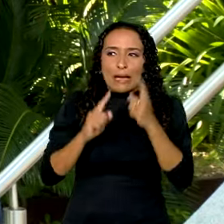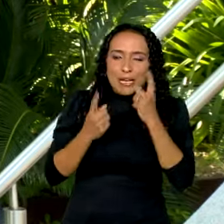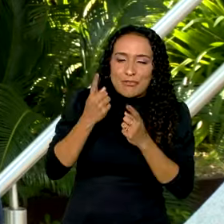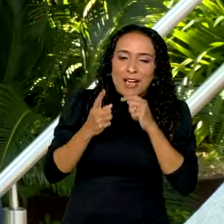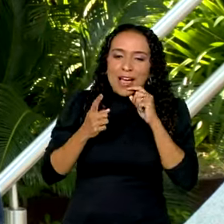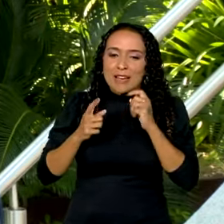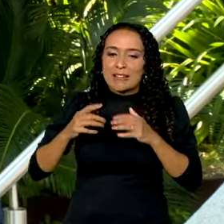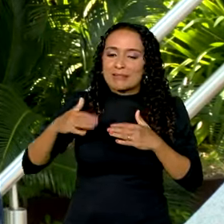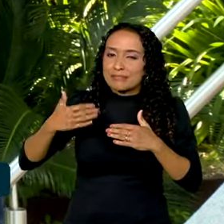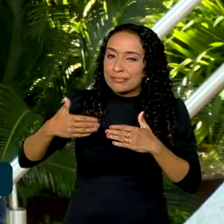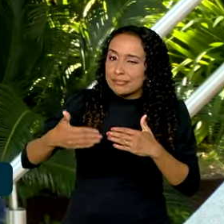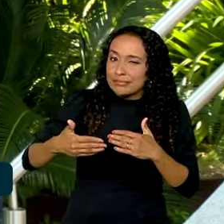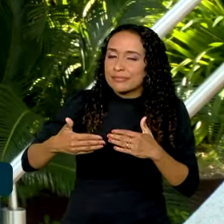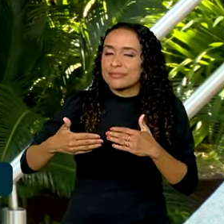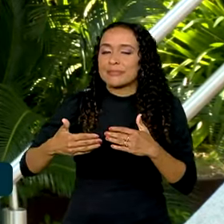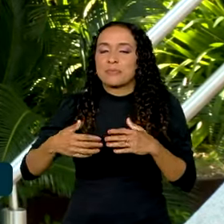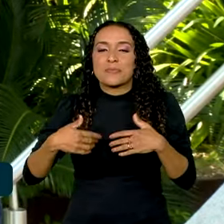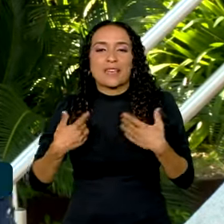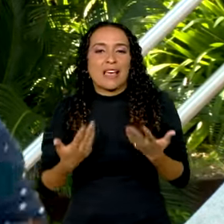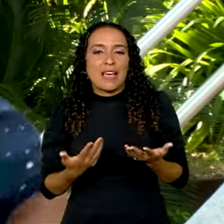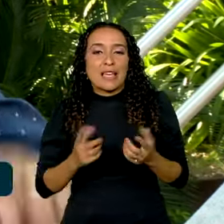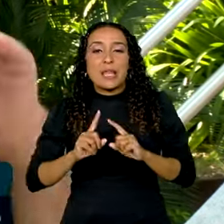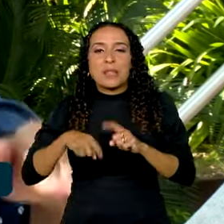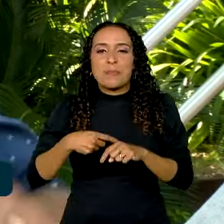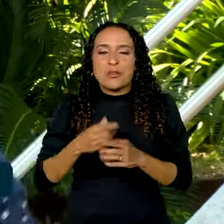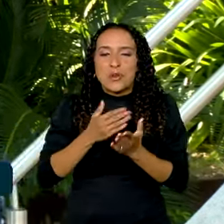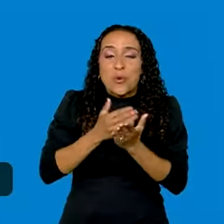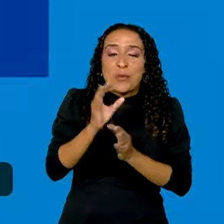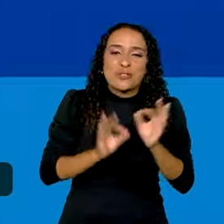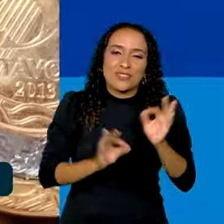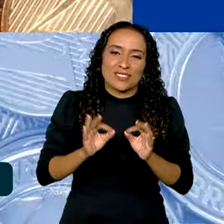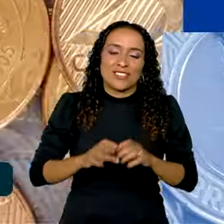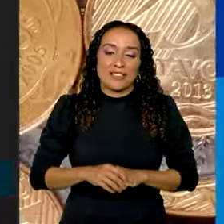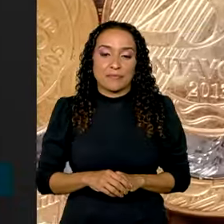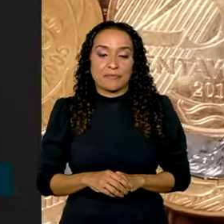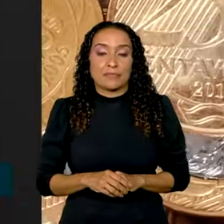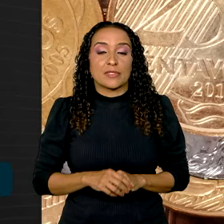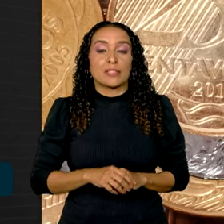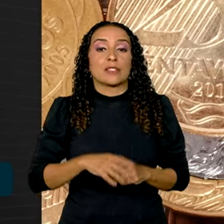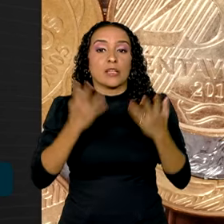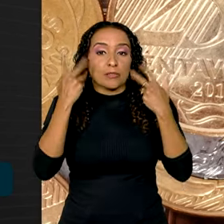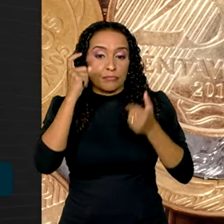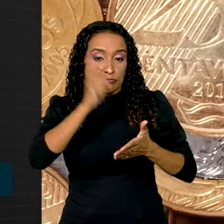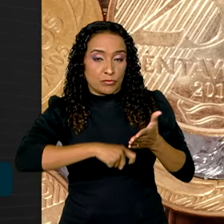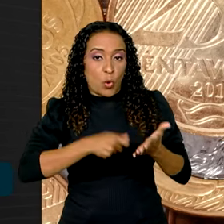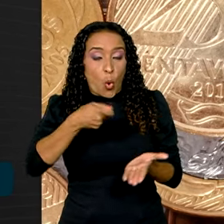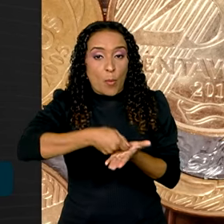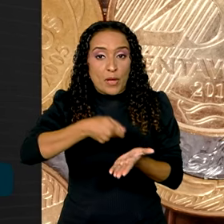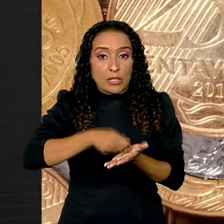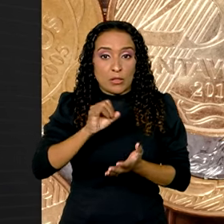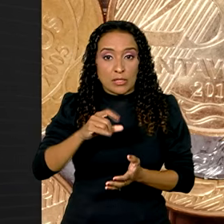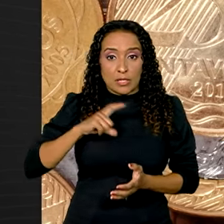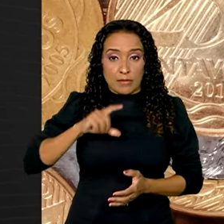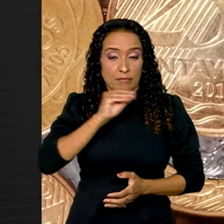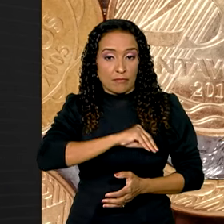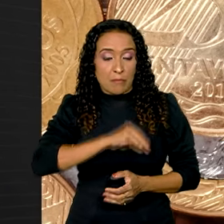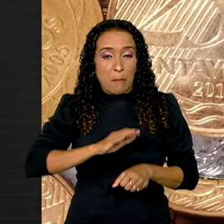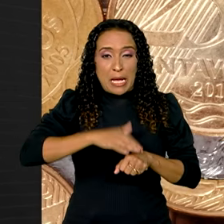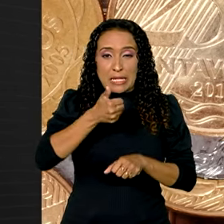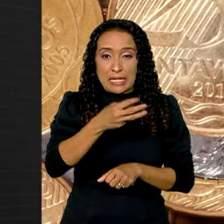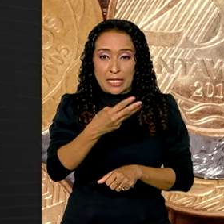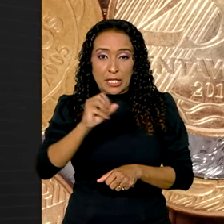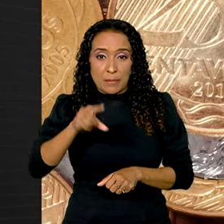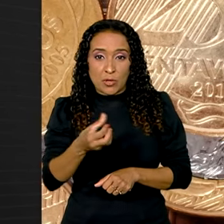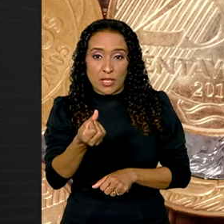pouquinho para frente agora, né? E passando o carnaval que a começa a organizar. A declaração é obrigatória para quem teve renda acima de R$ 30